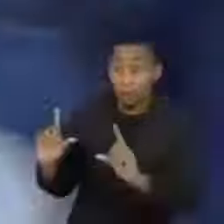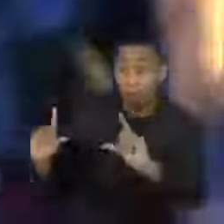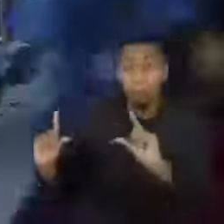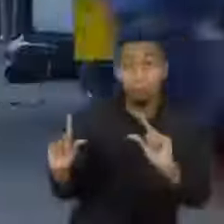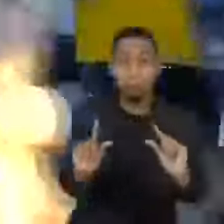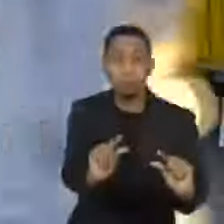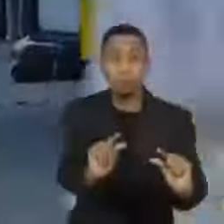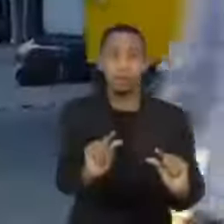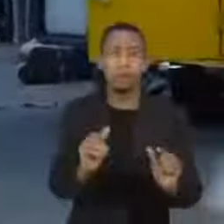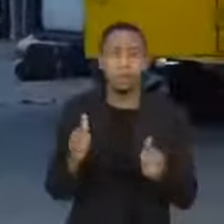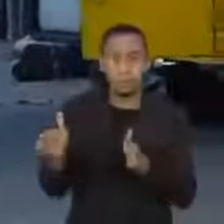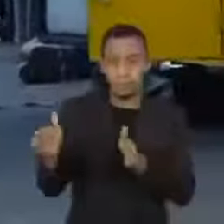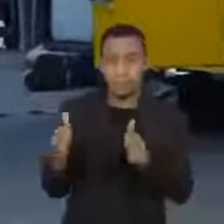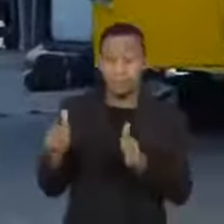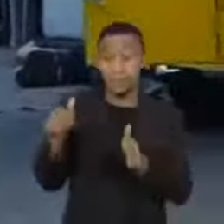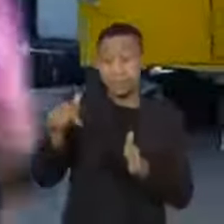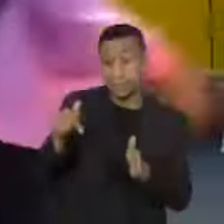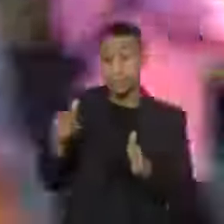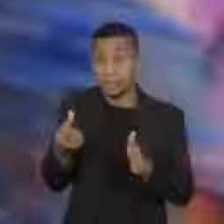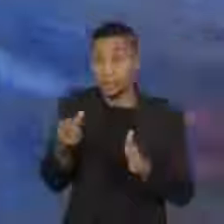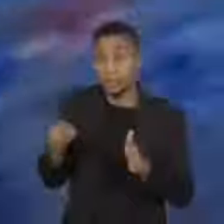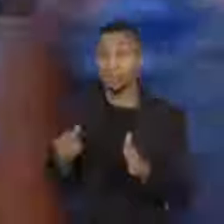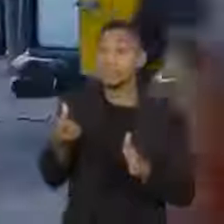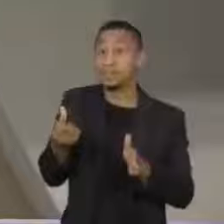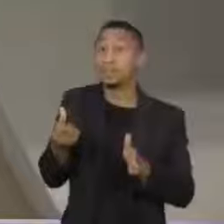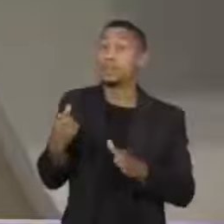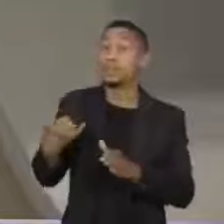Brasil é de 76,6 anos.